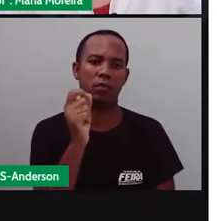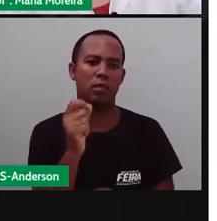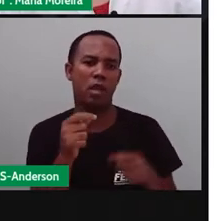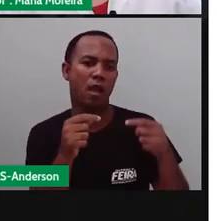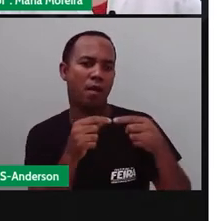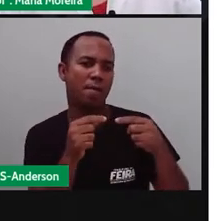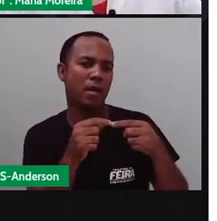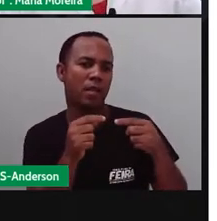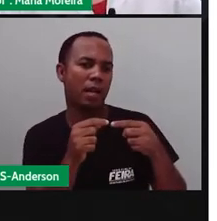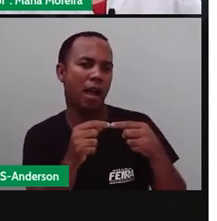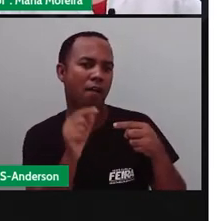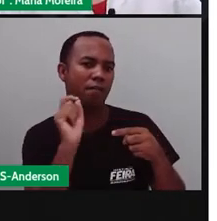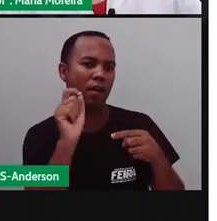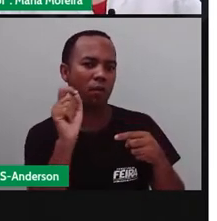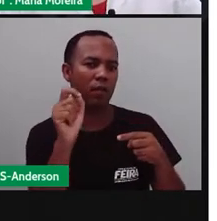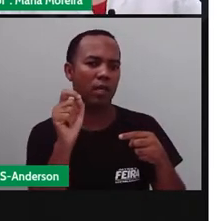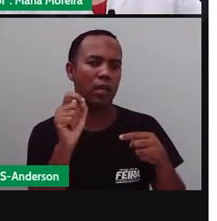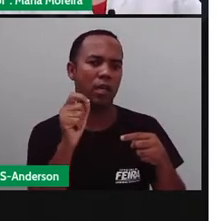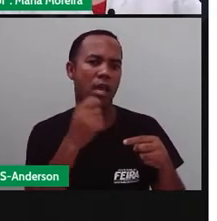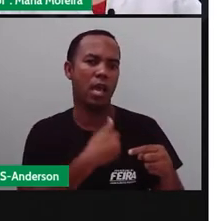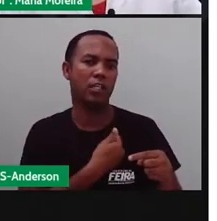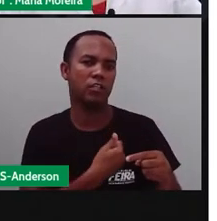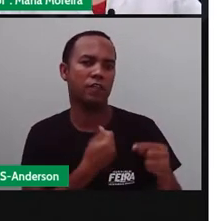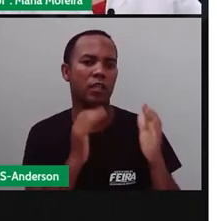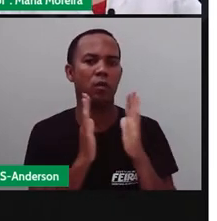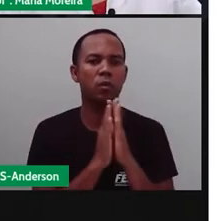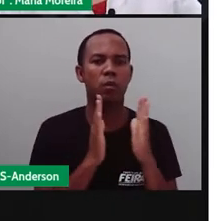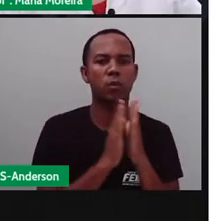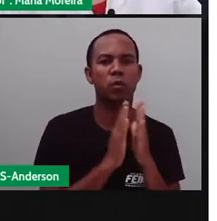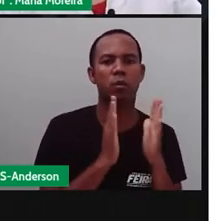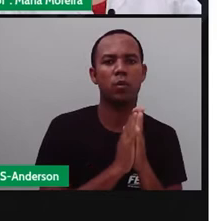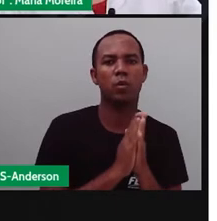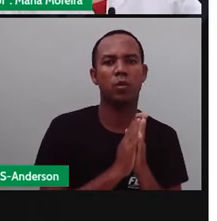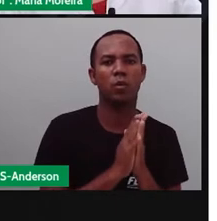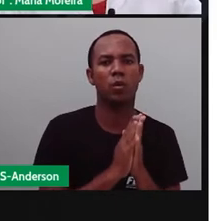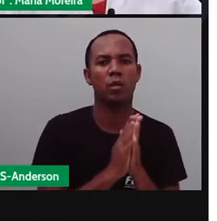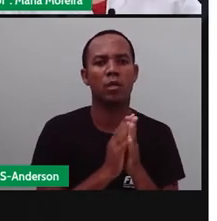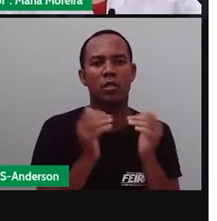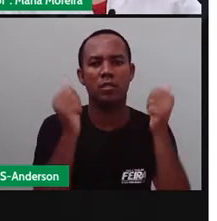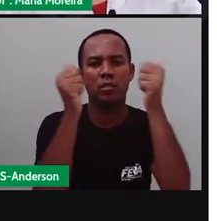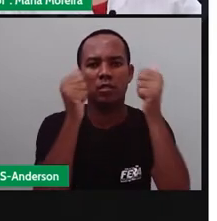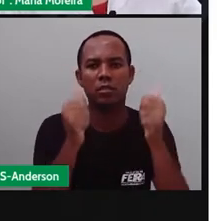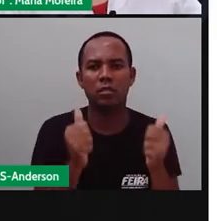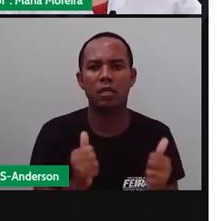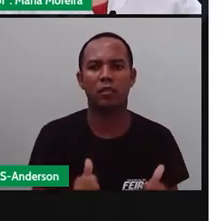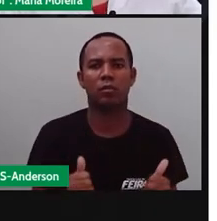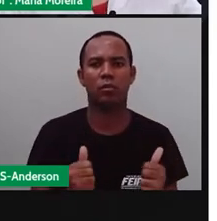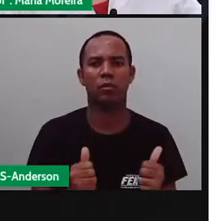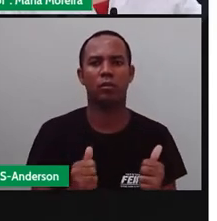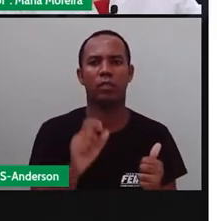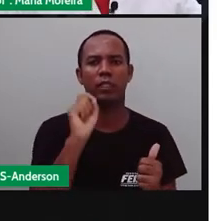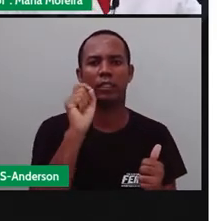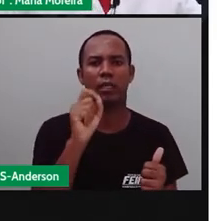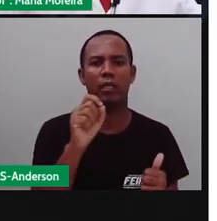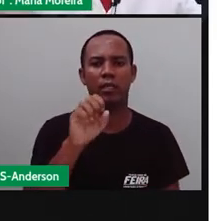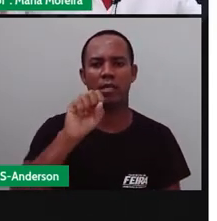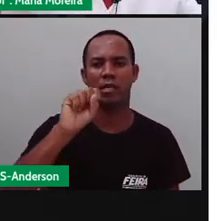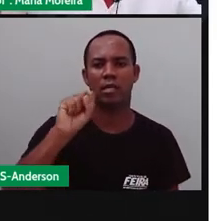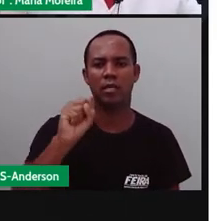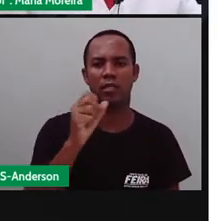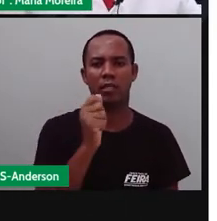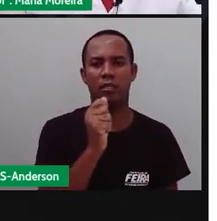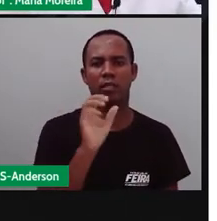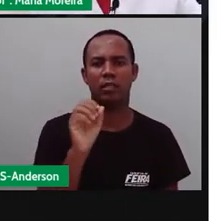comemoração ao aniversário de São João e Santo Antônio. Lembra que a Pró contou aqui a história, que a fogueira foi